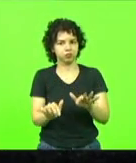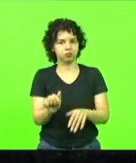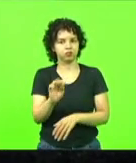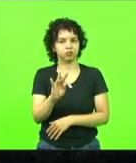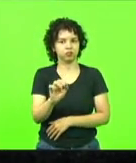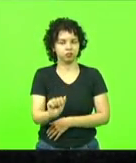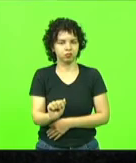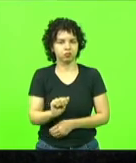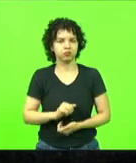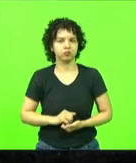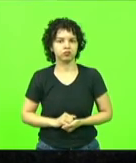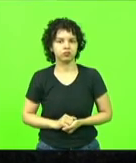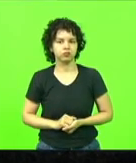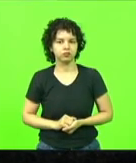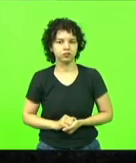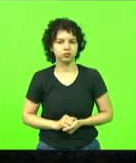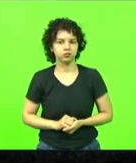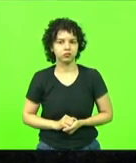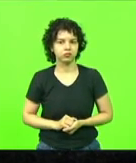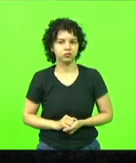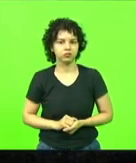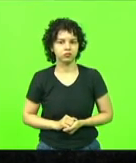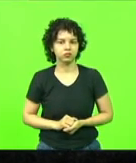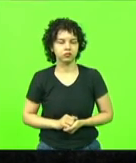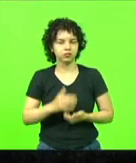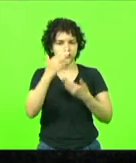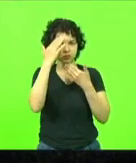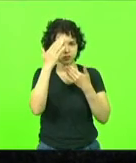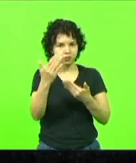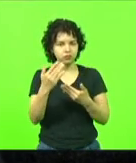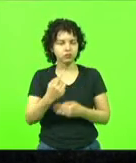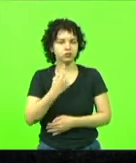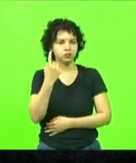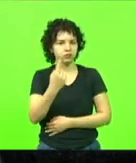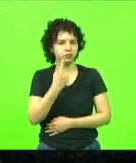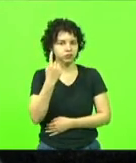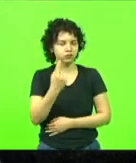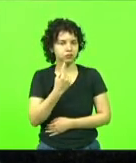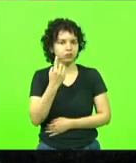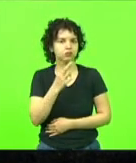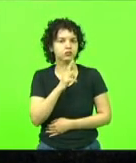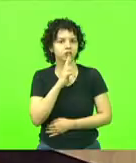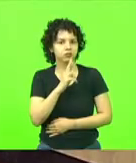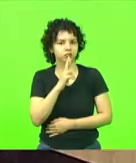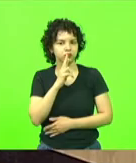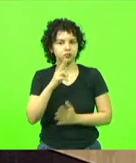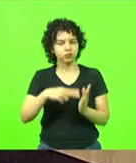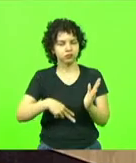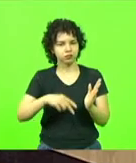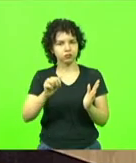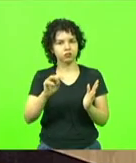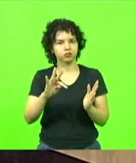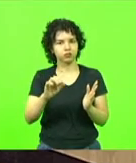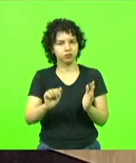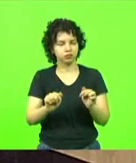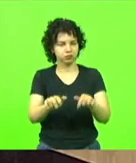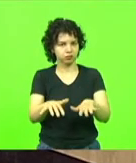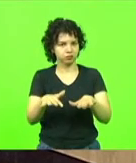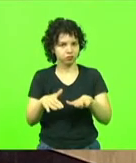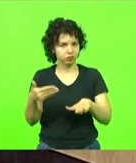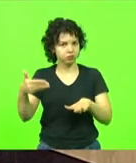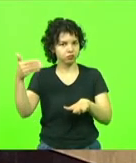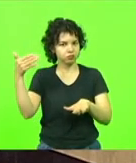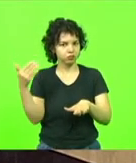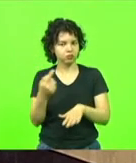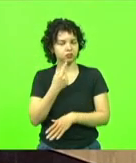presente ata. Obrigado, senhor deputado Rodrigo Minuto, pela leitura da ata da sessão anterior, que todos os deputados já receberam os seus e